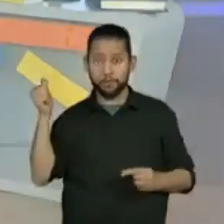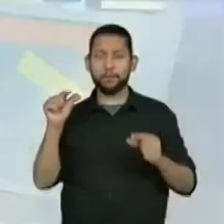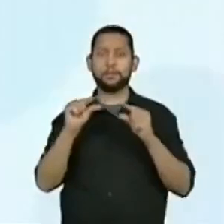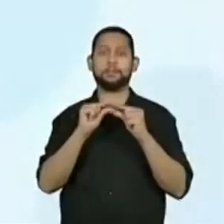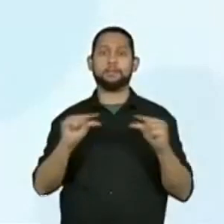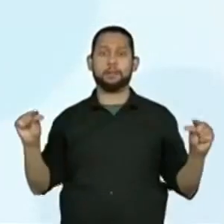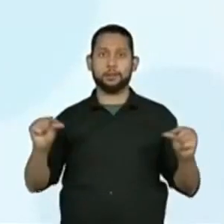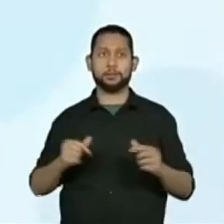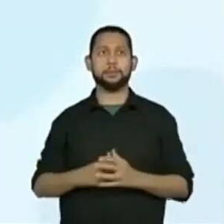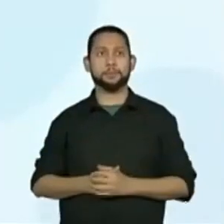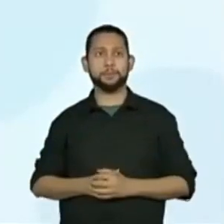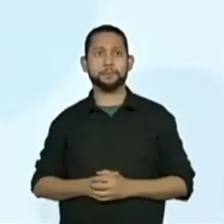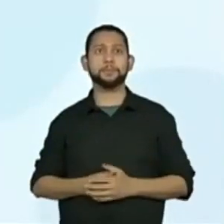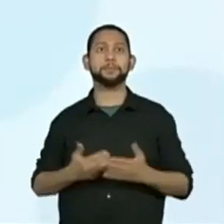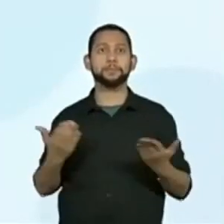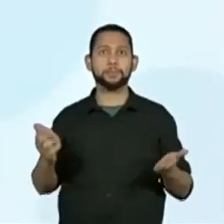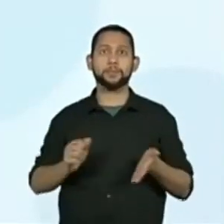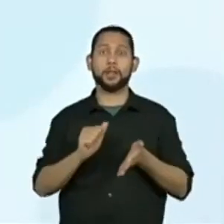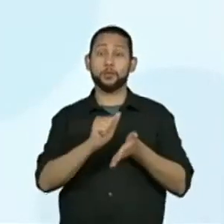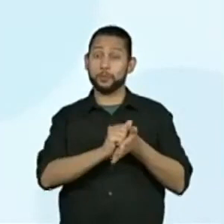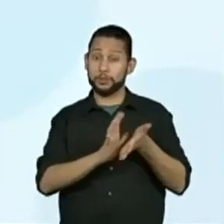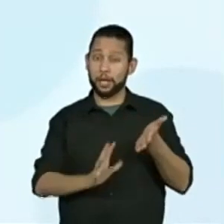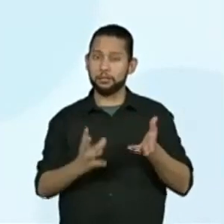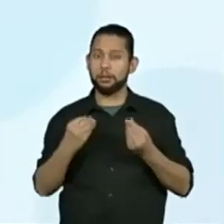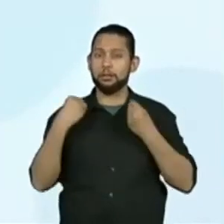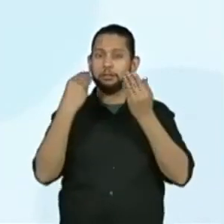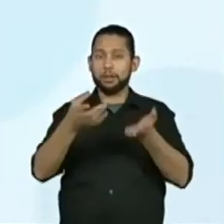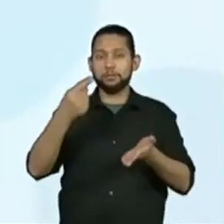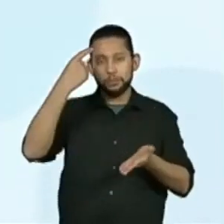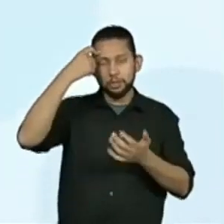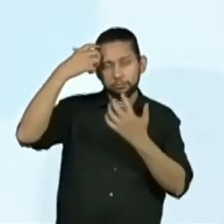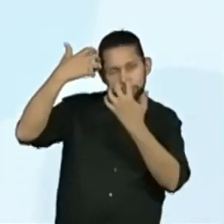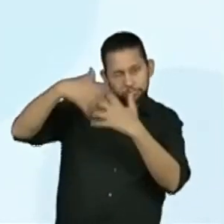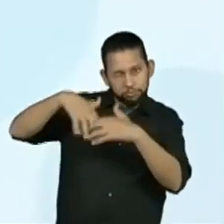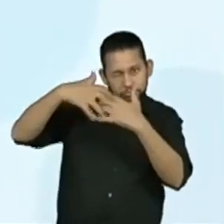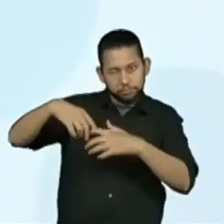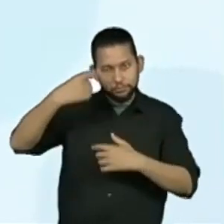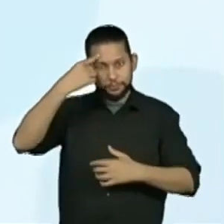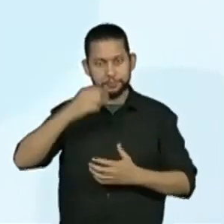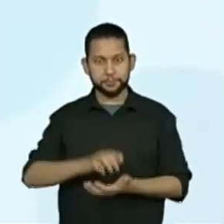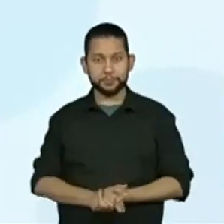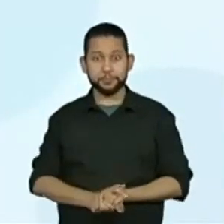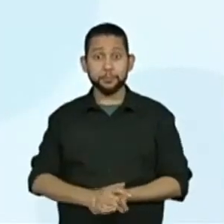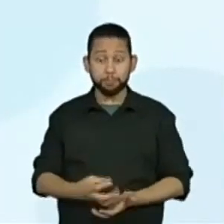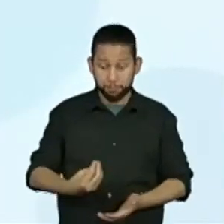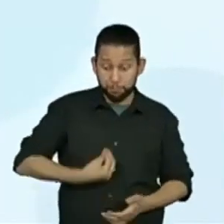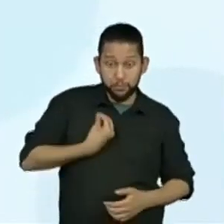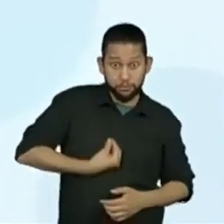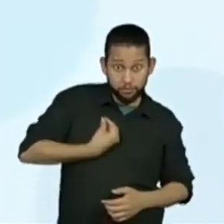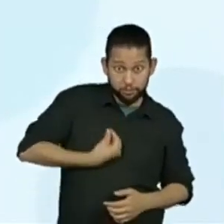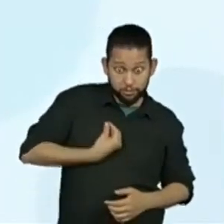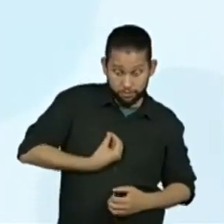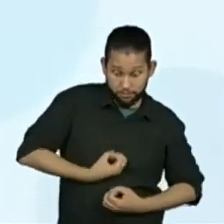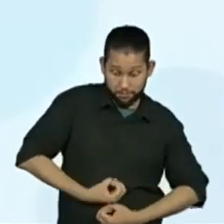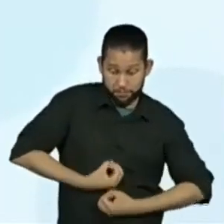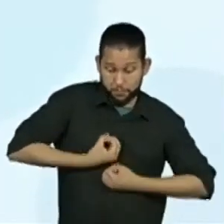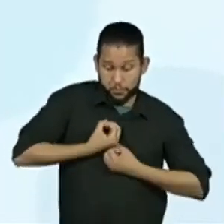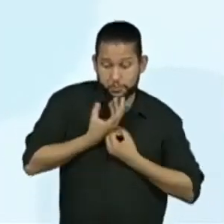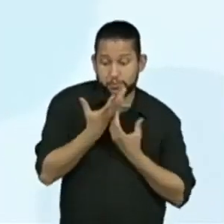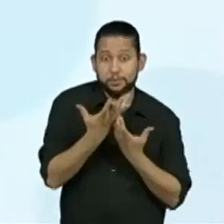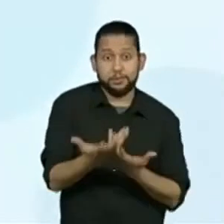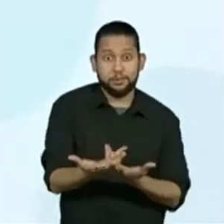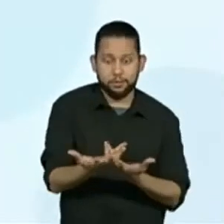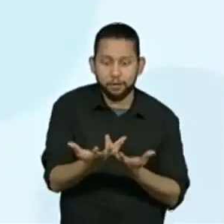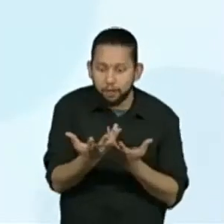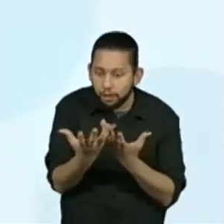coloquei para vocês. Atividade de reflexão. A poesia é viva. O